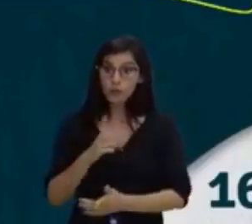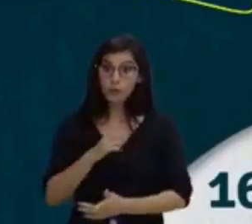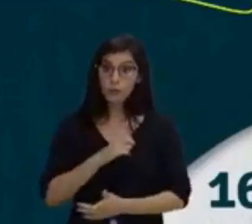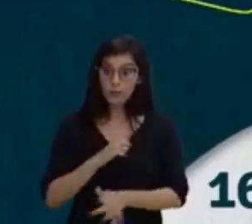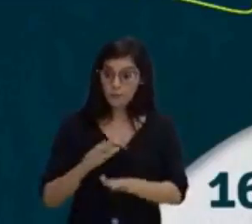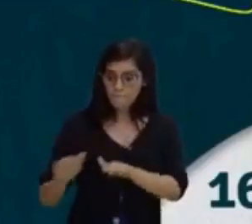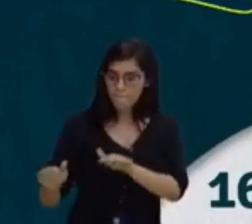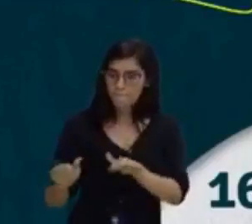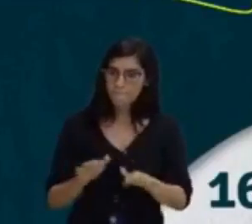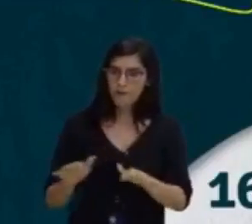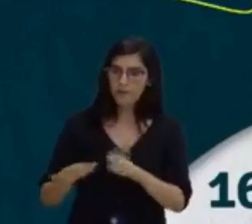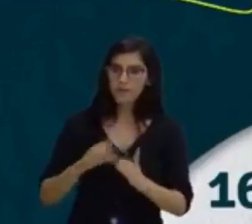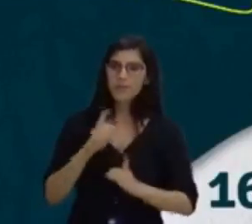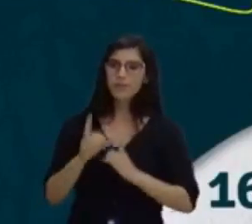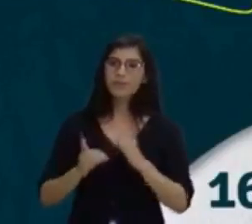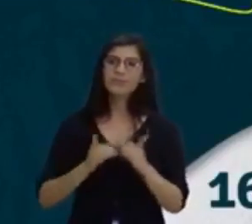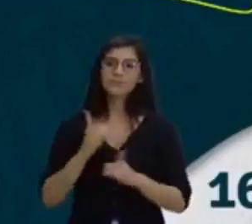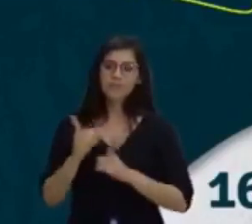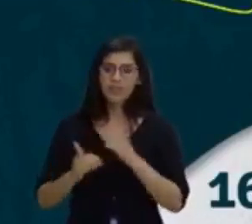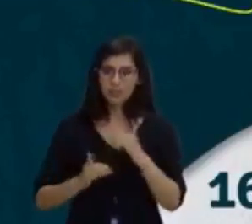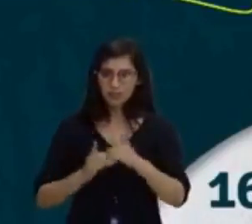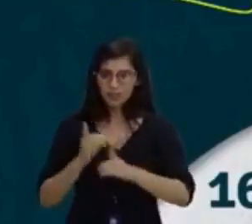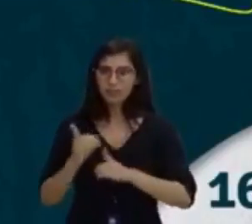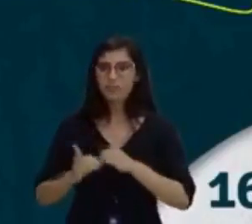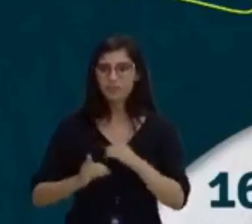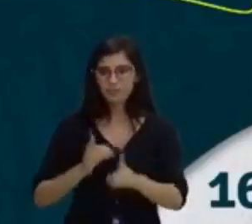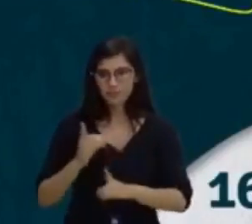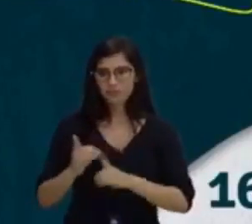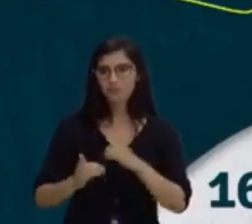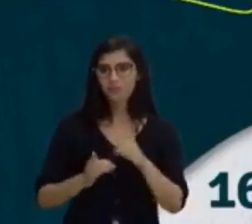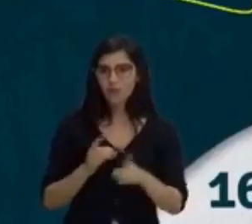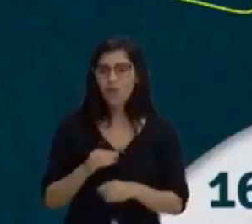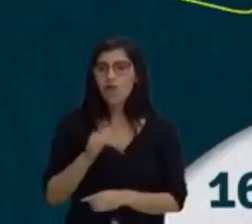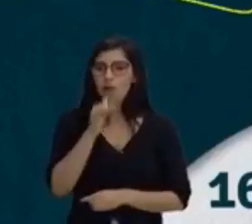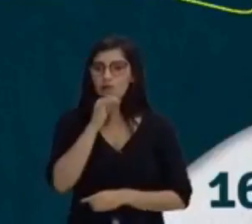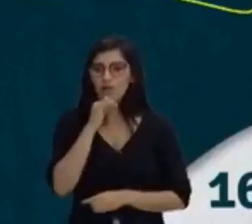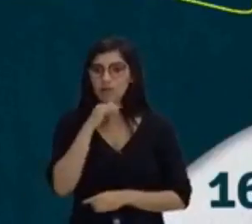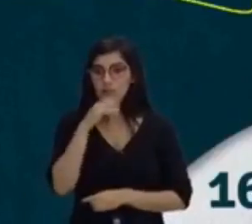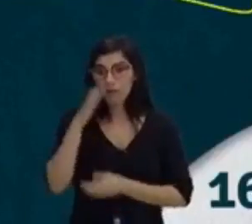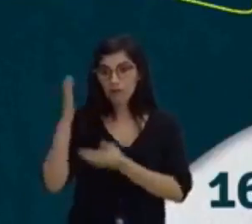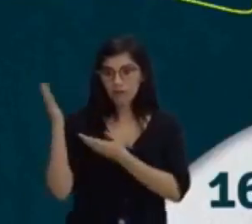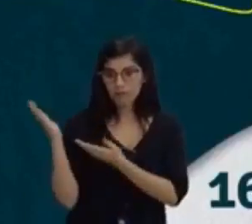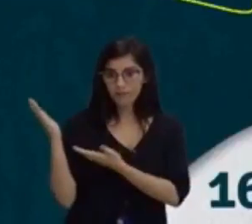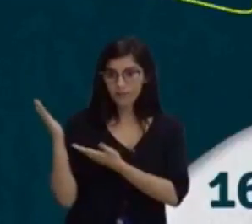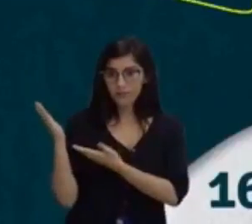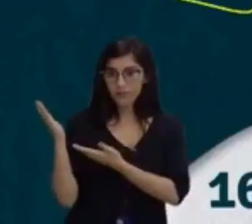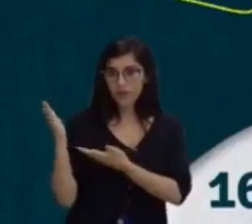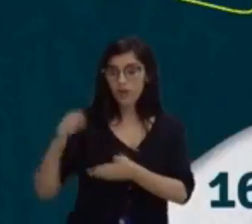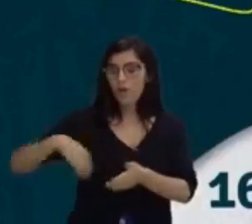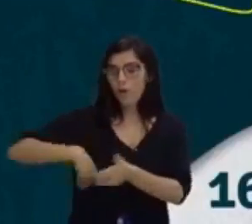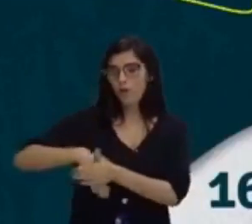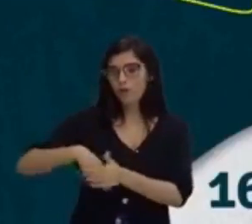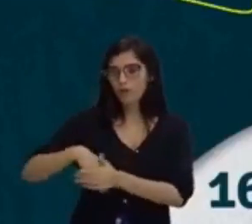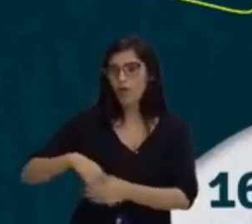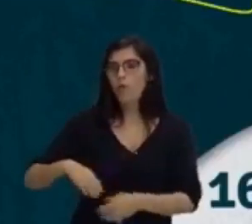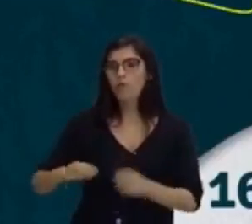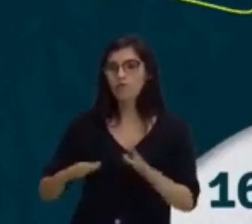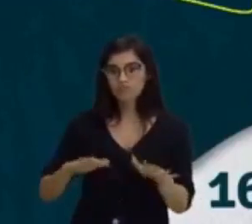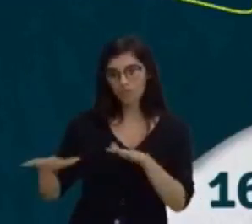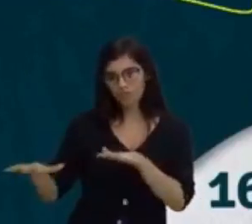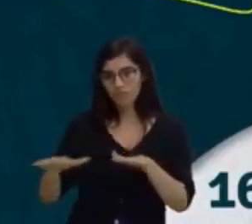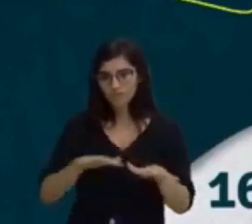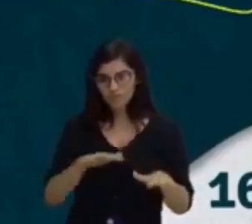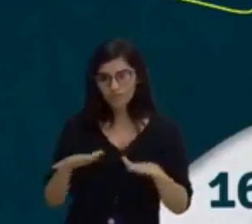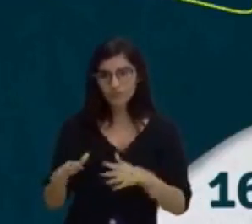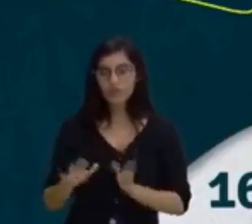Resistência dinâmica. Ele está tracionando este peso aqui. Tudo bem? Deu para entender aí? E nós